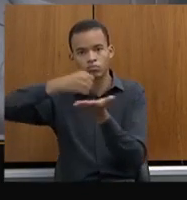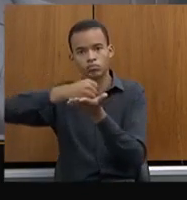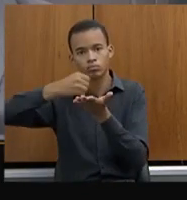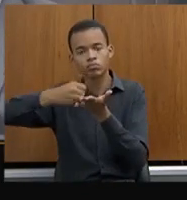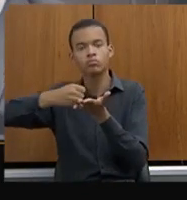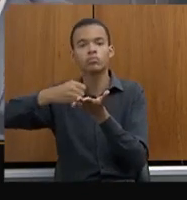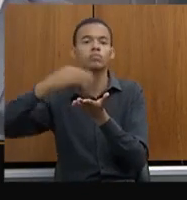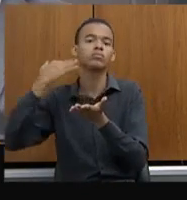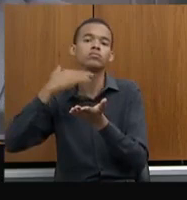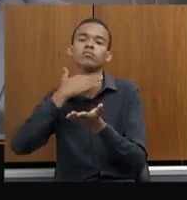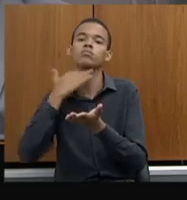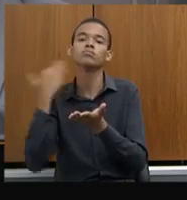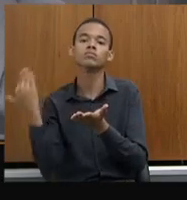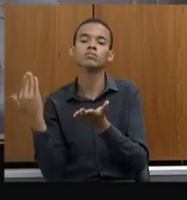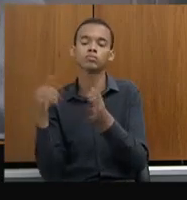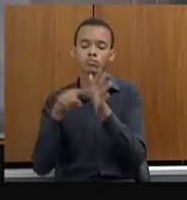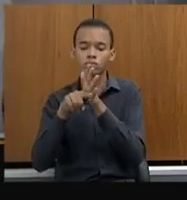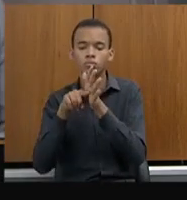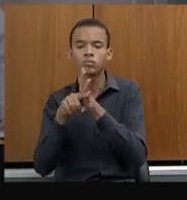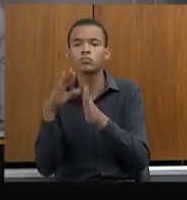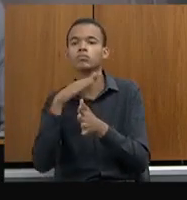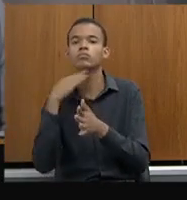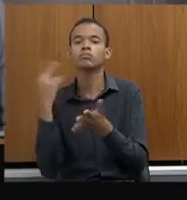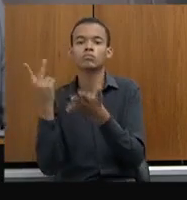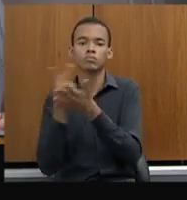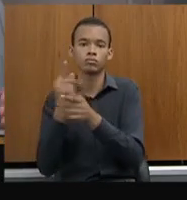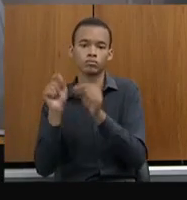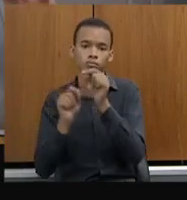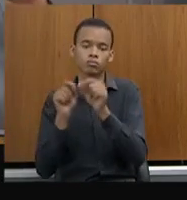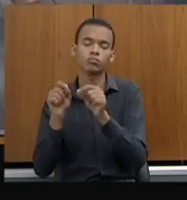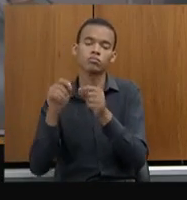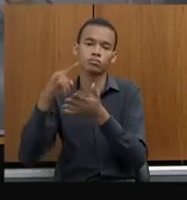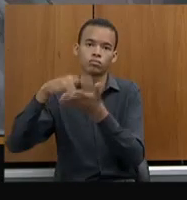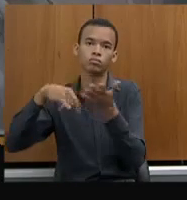morte violenta e intencional, pode seguir.